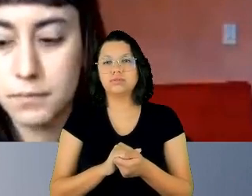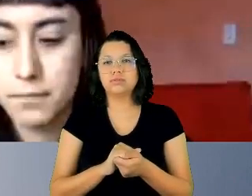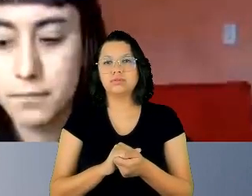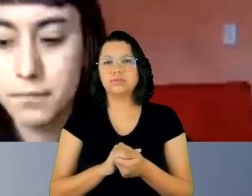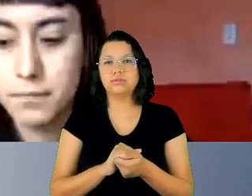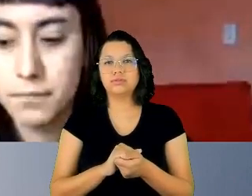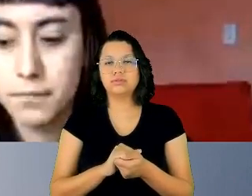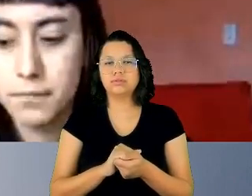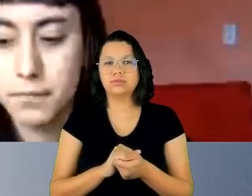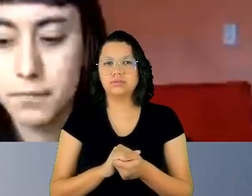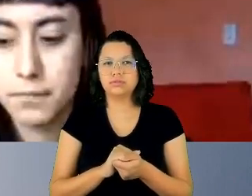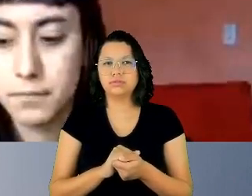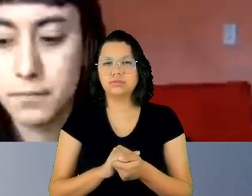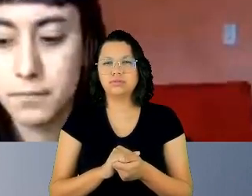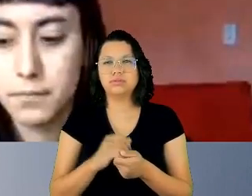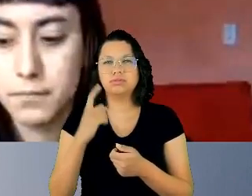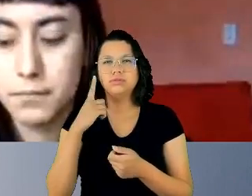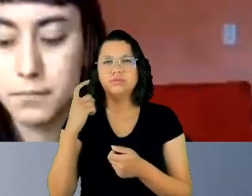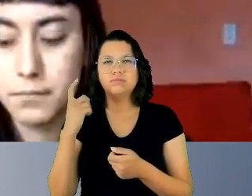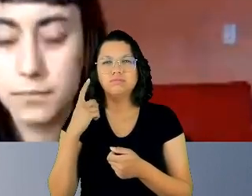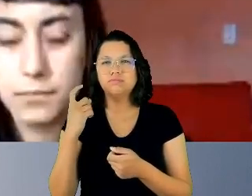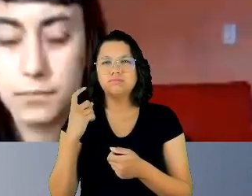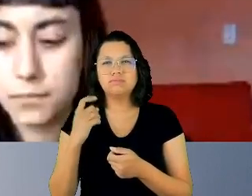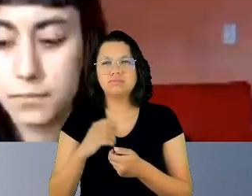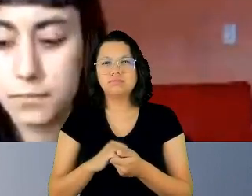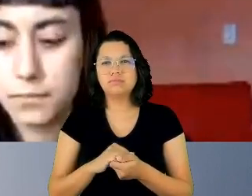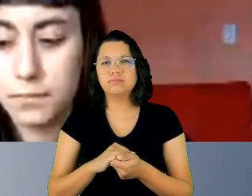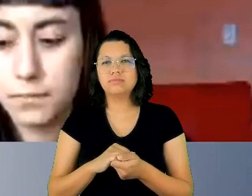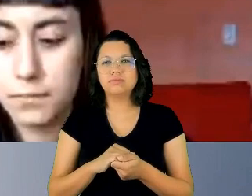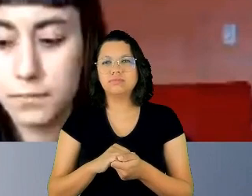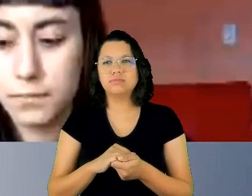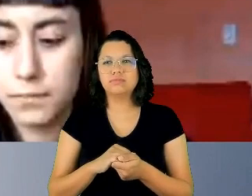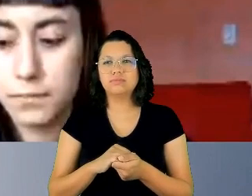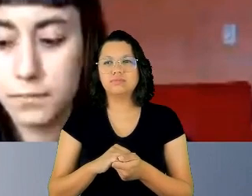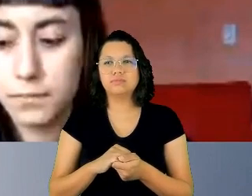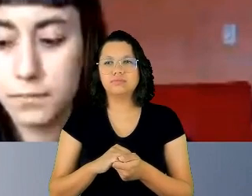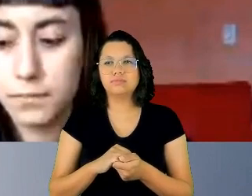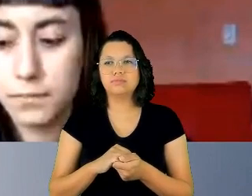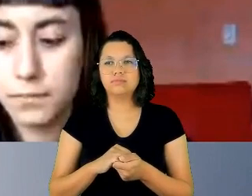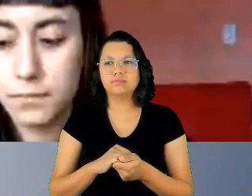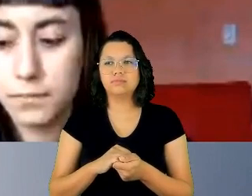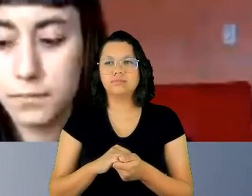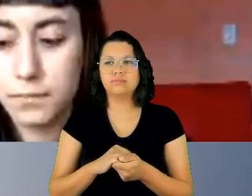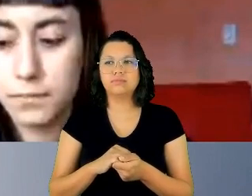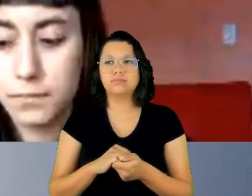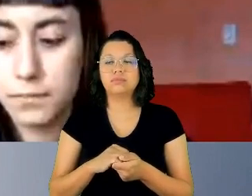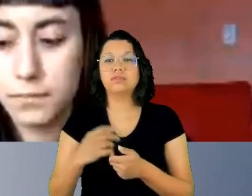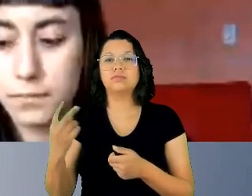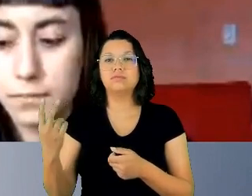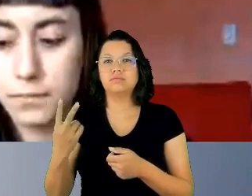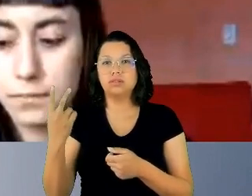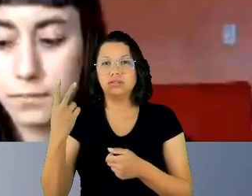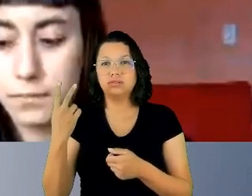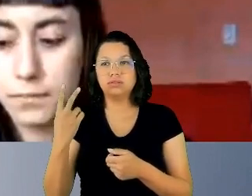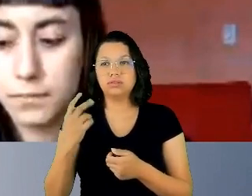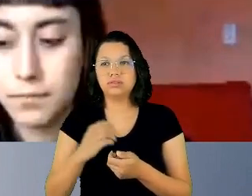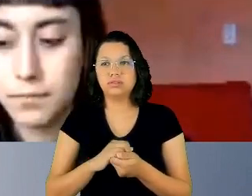Manoel e o Fundo. facada. Que sumem e valorizam a... O que ele hoje?